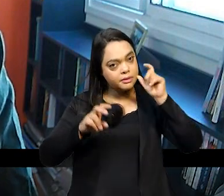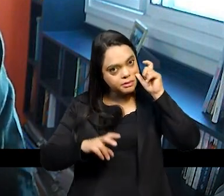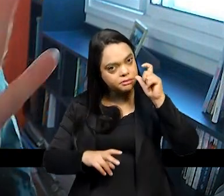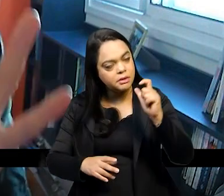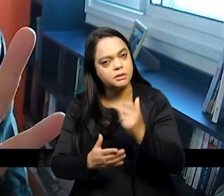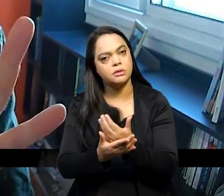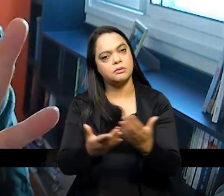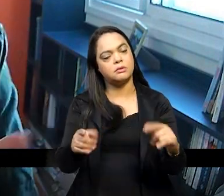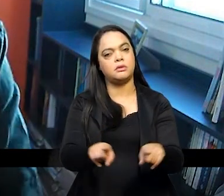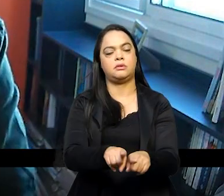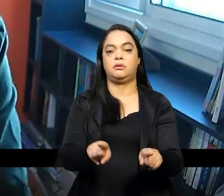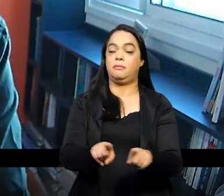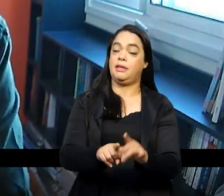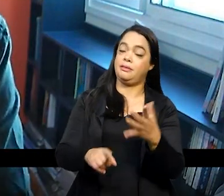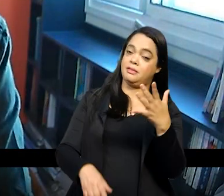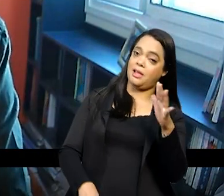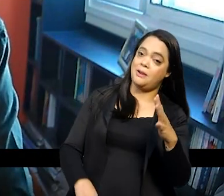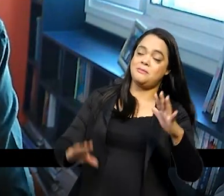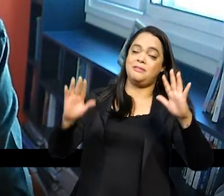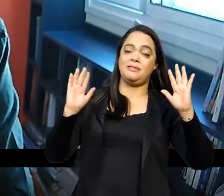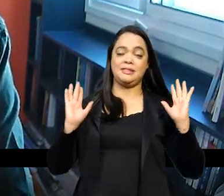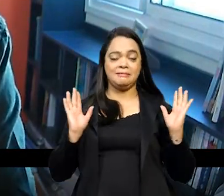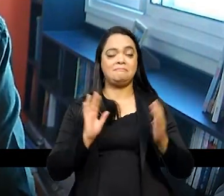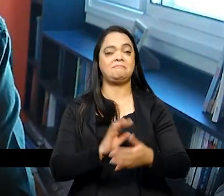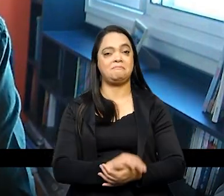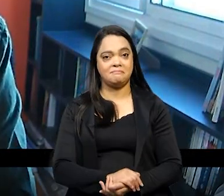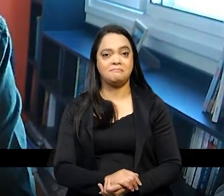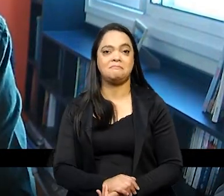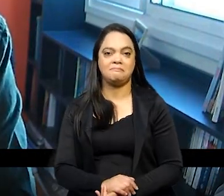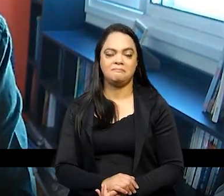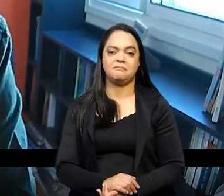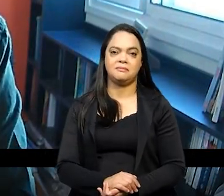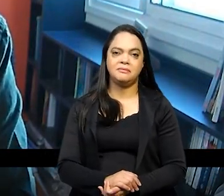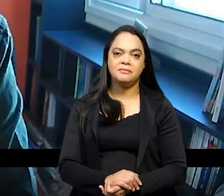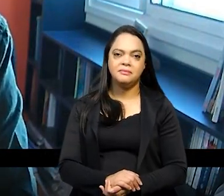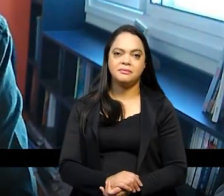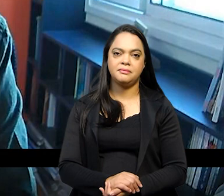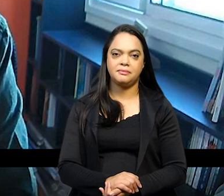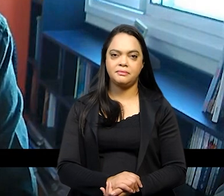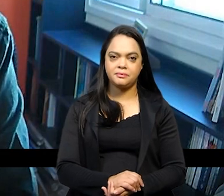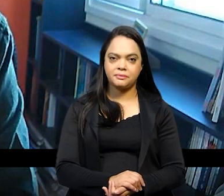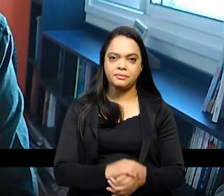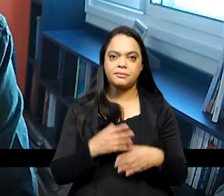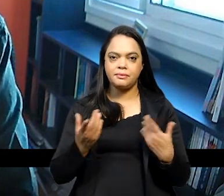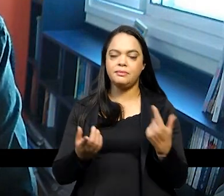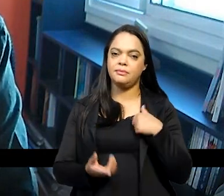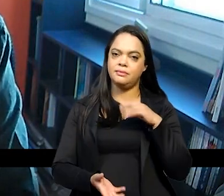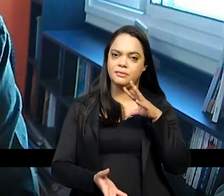vocês talvez ou seja e com isso eu concluo João